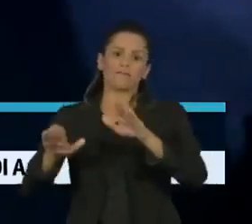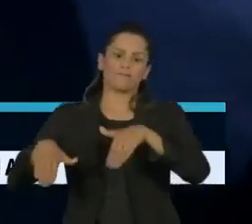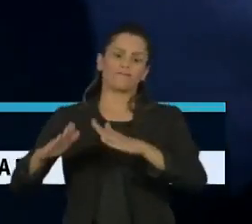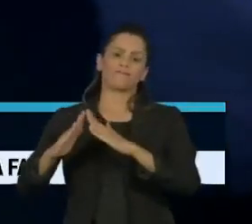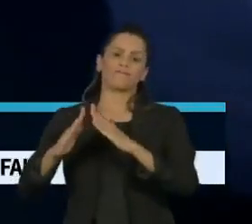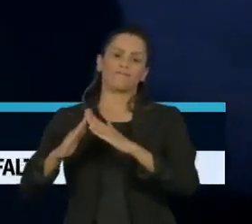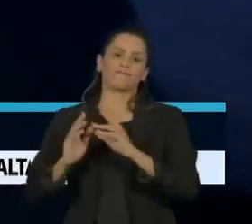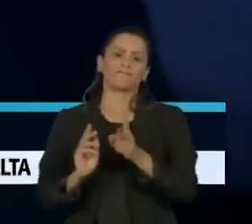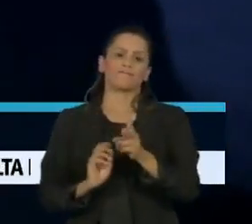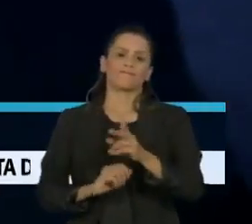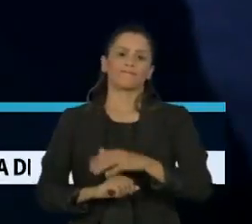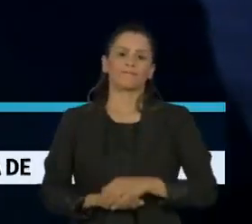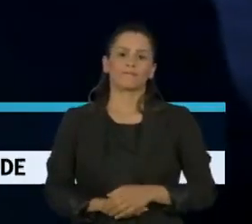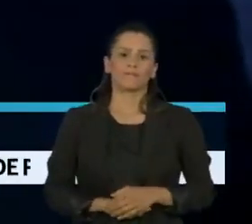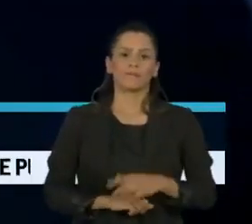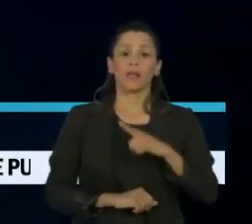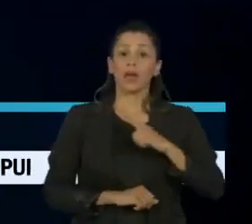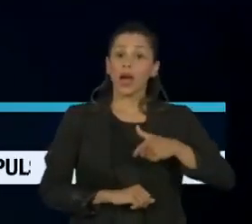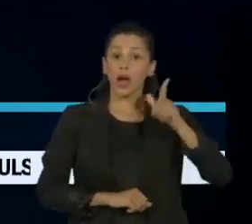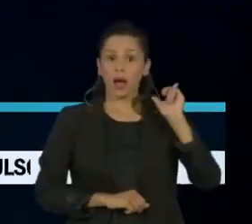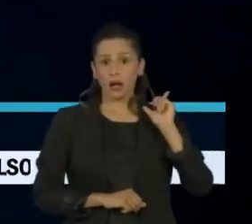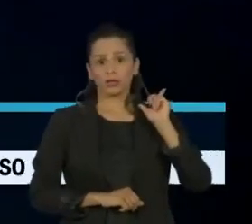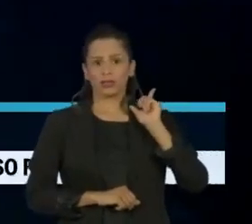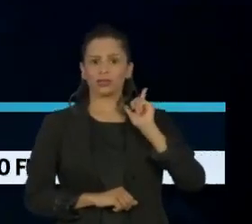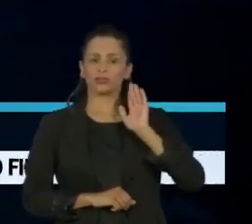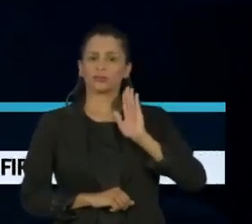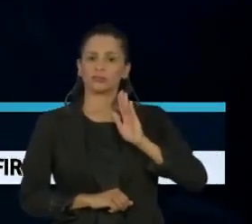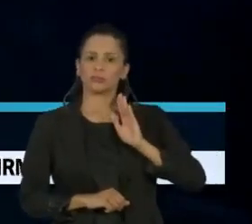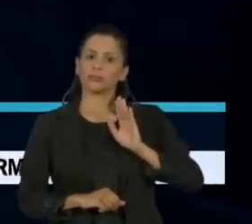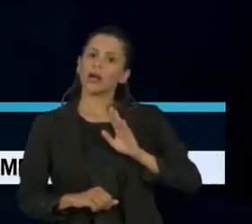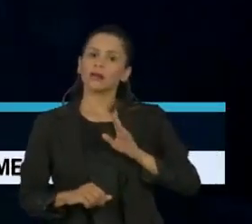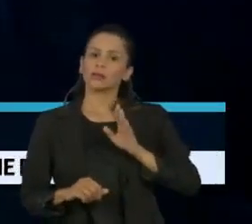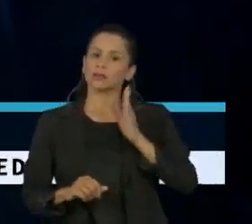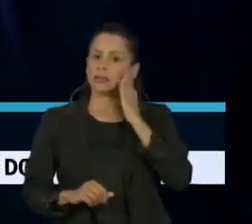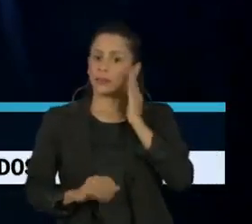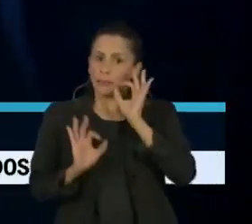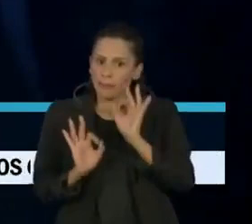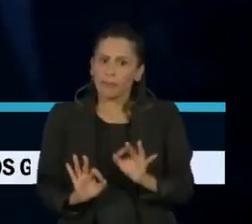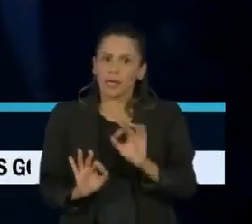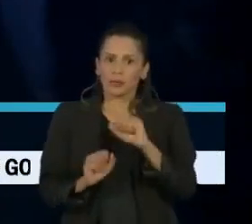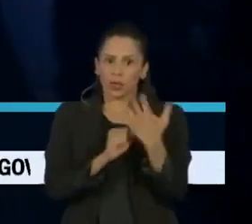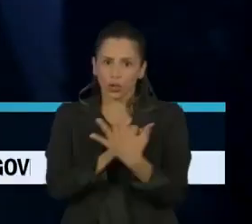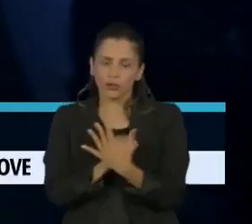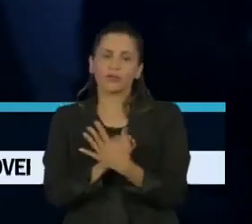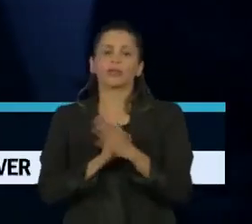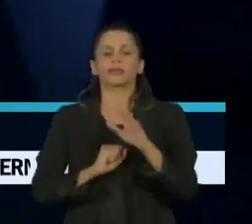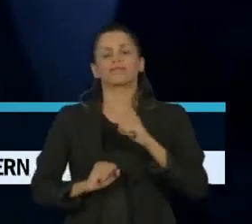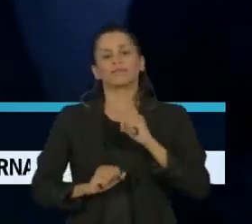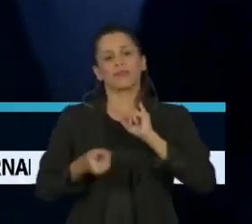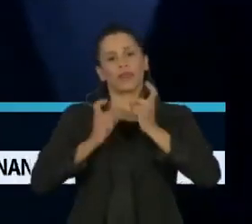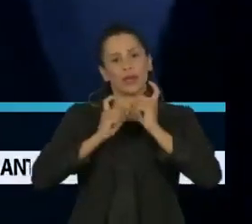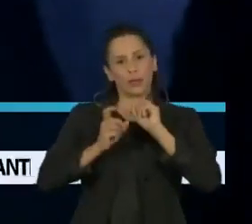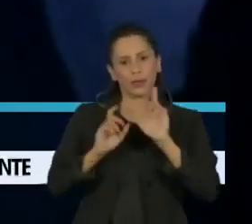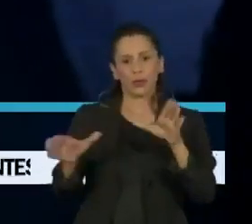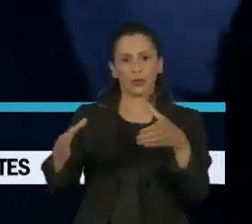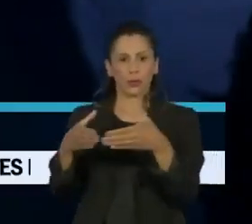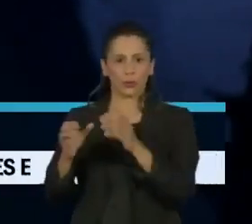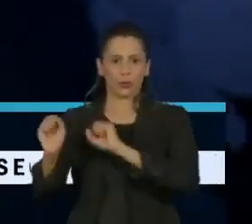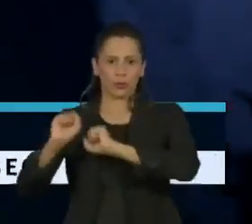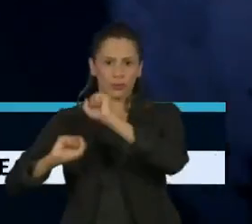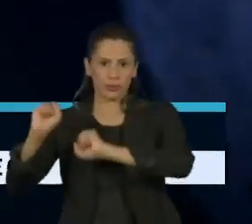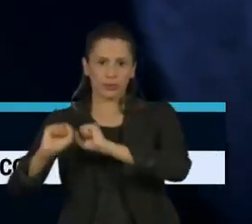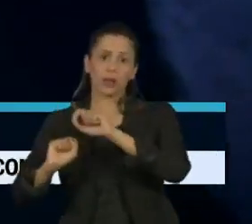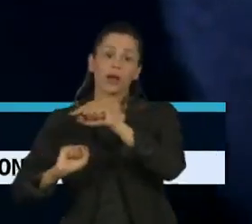Antes de ter o diagnóstico confirmado, o governador João Doria participou da reunião do Comitê Empresarial. Ali foi divulgado que a